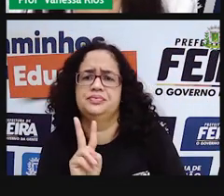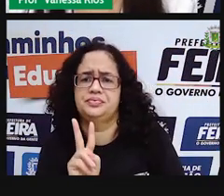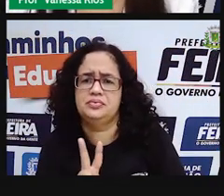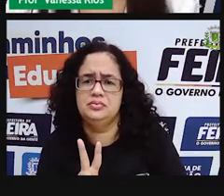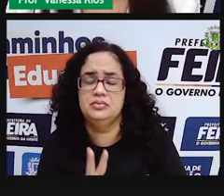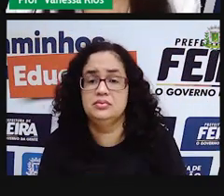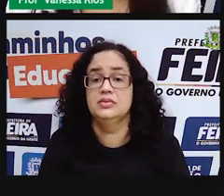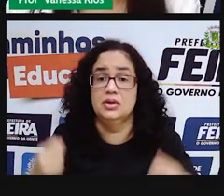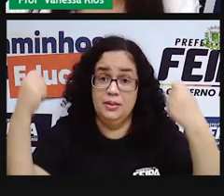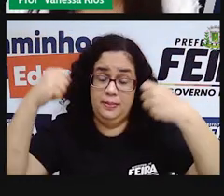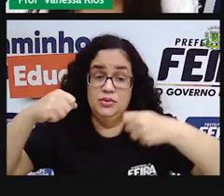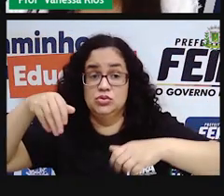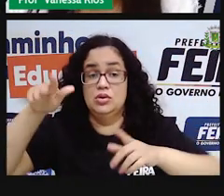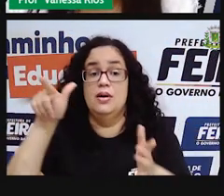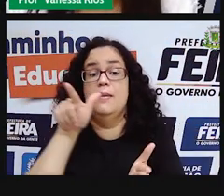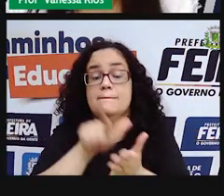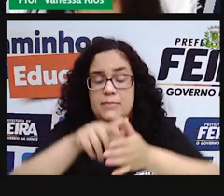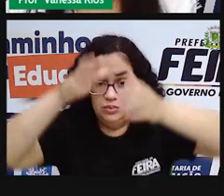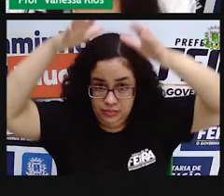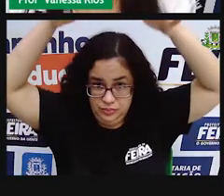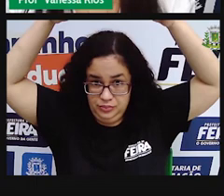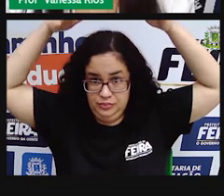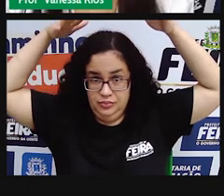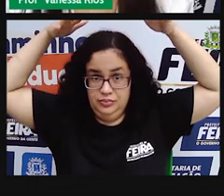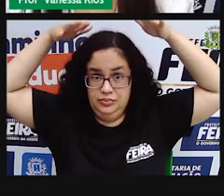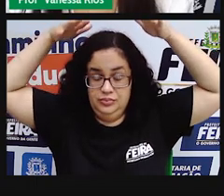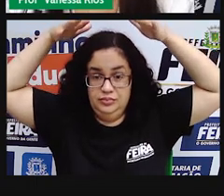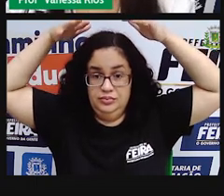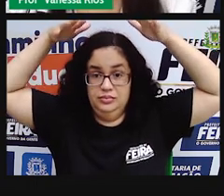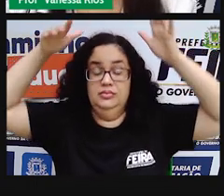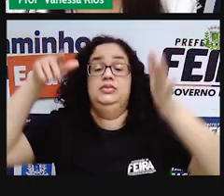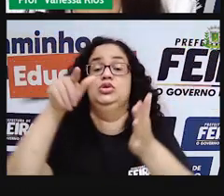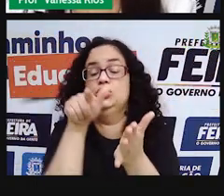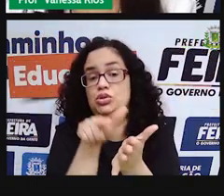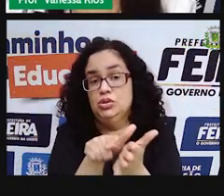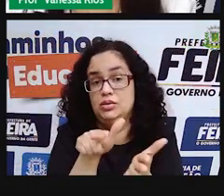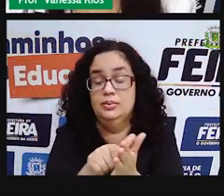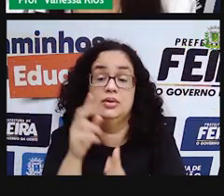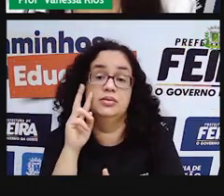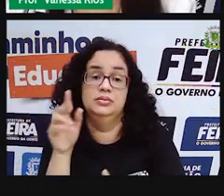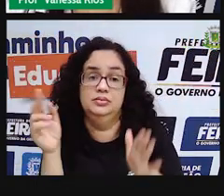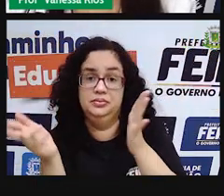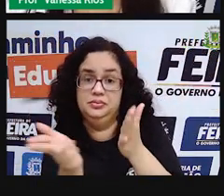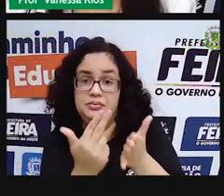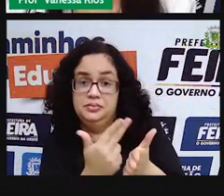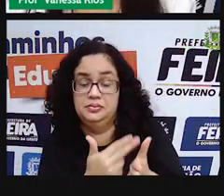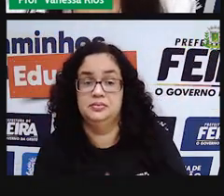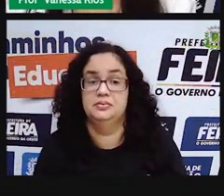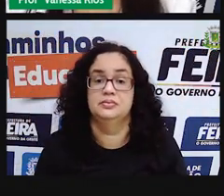Você pode fazer isso usando uma caixa, né, de papelão, como a imagem aí mostra.